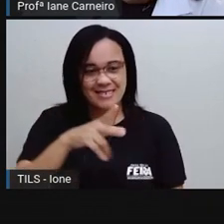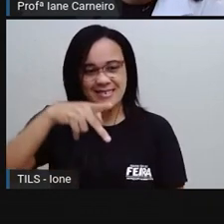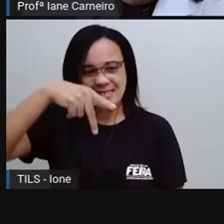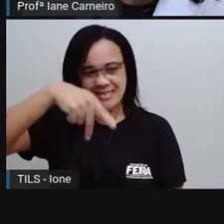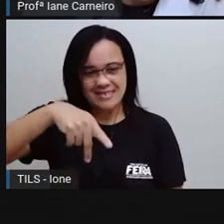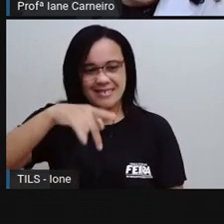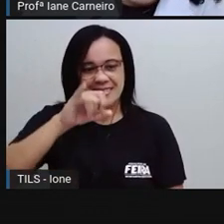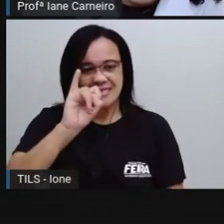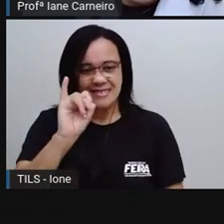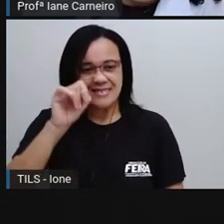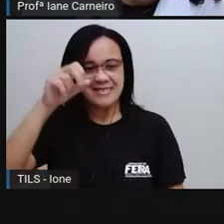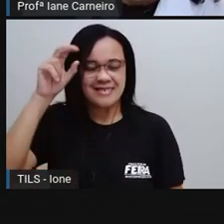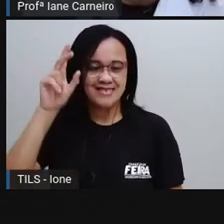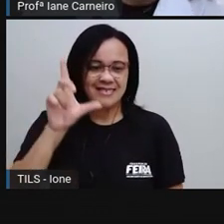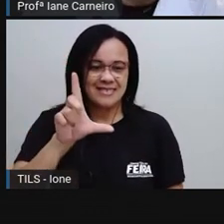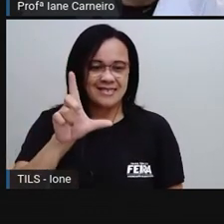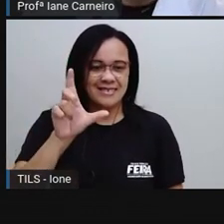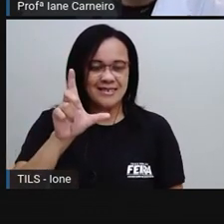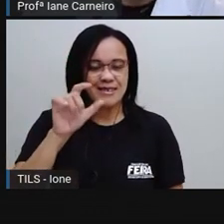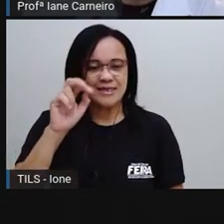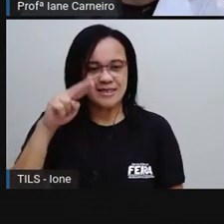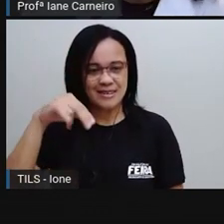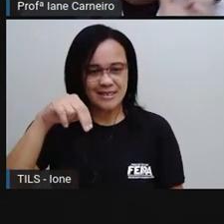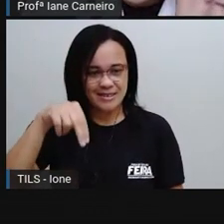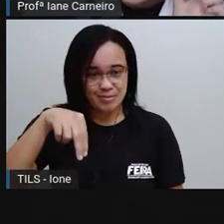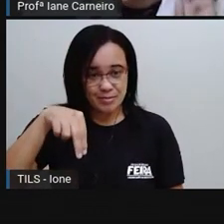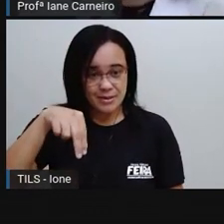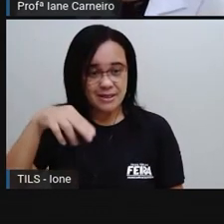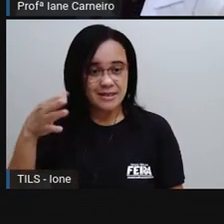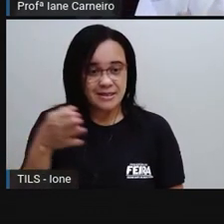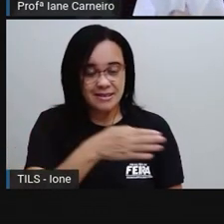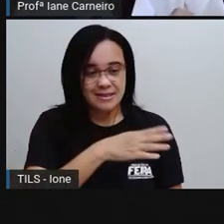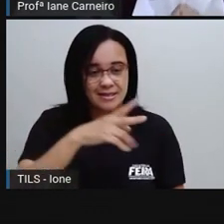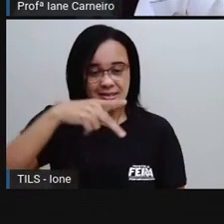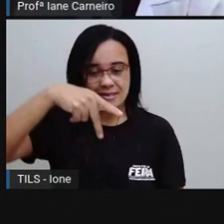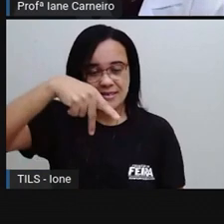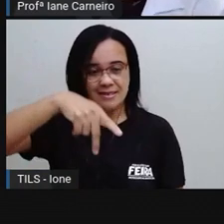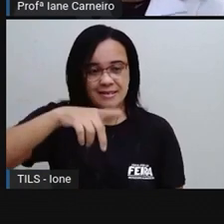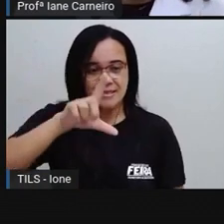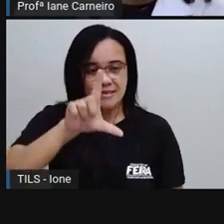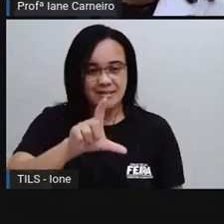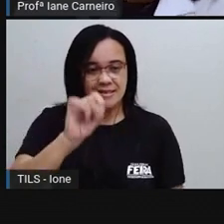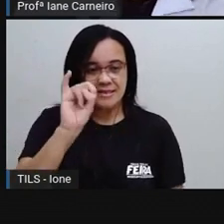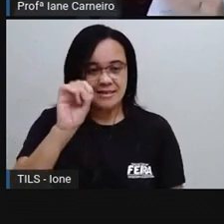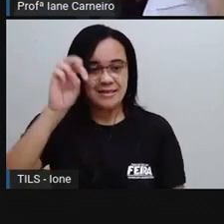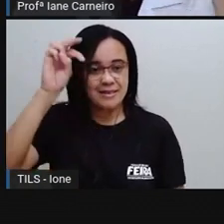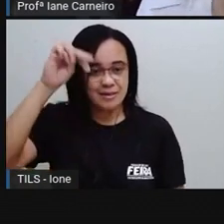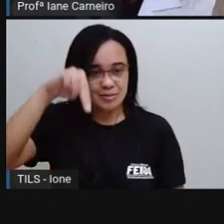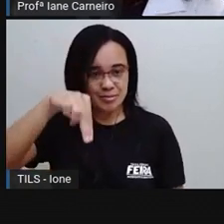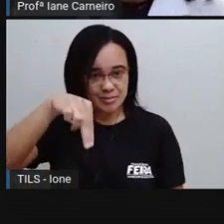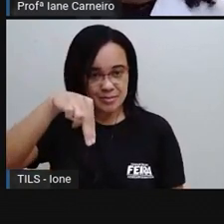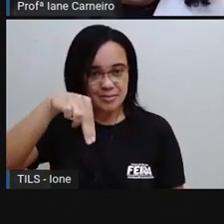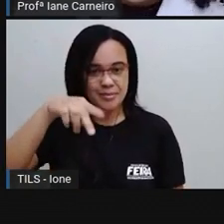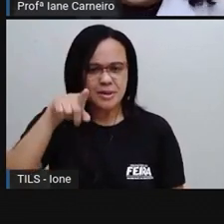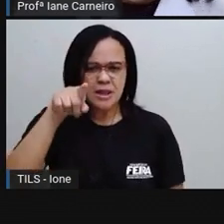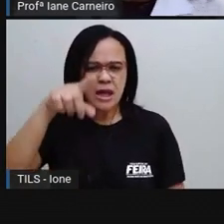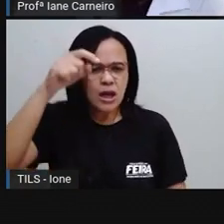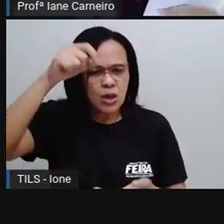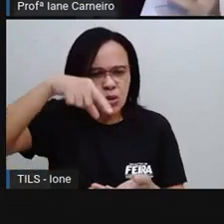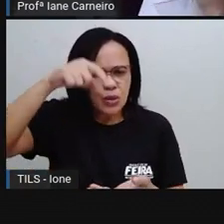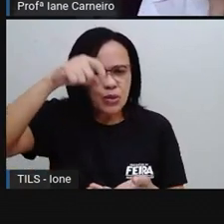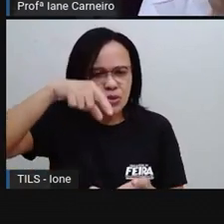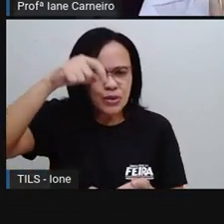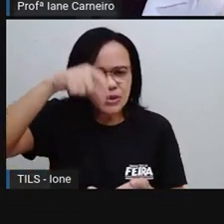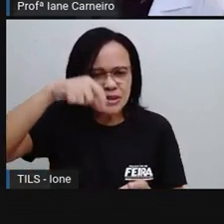Era uma vez uma gotinha de chuva chamada Plim Plim. Ela vivia no